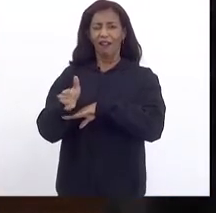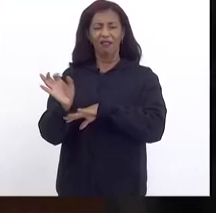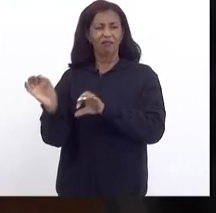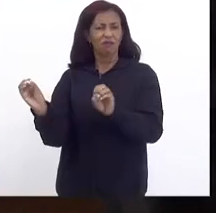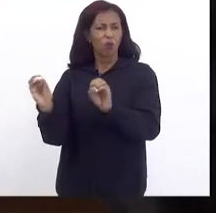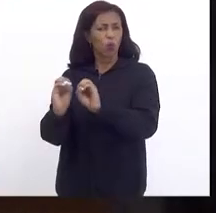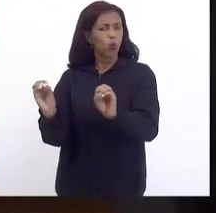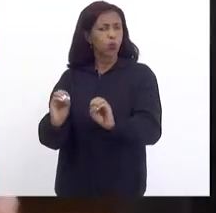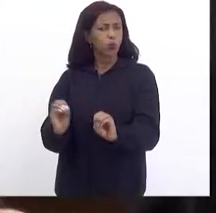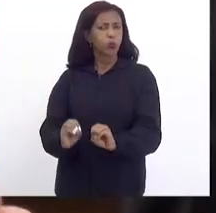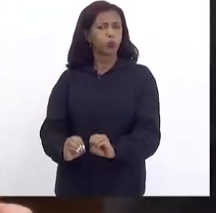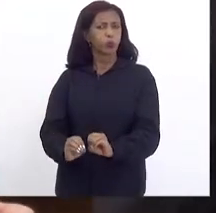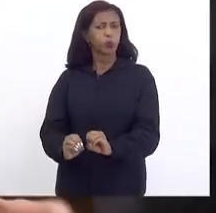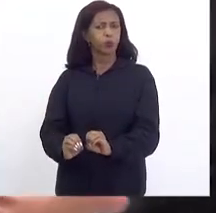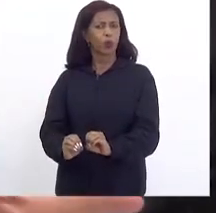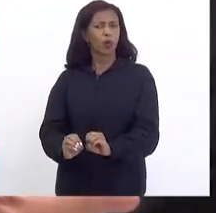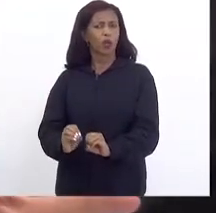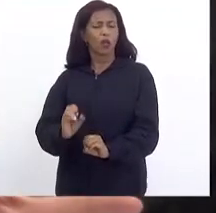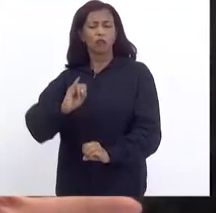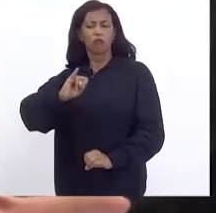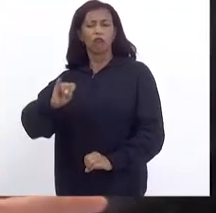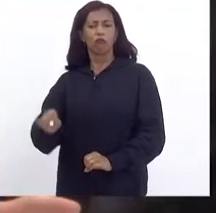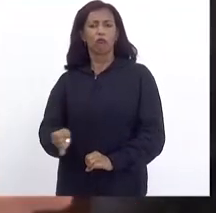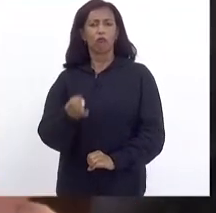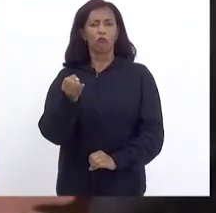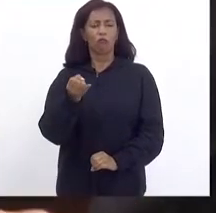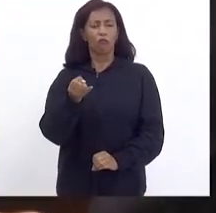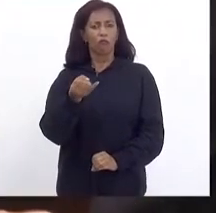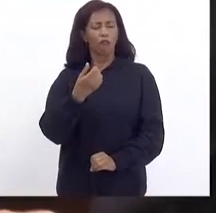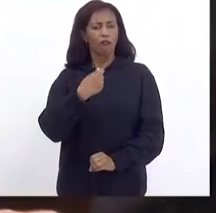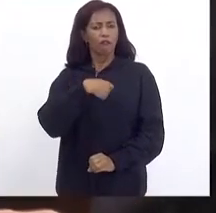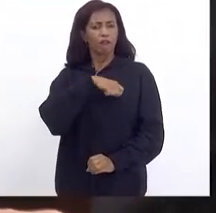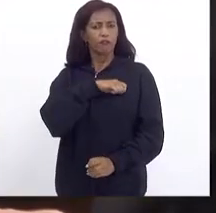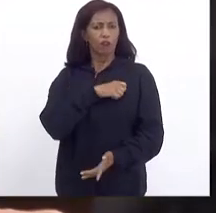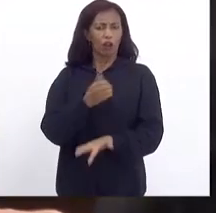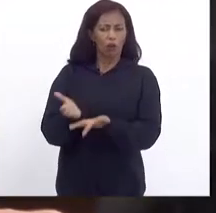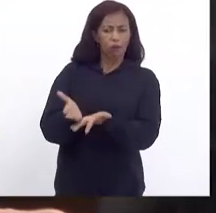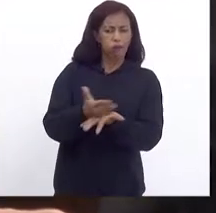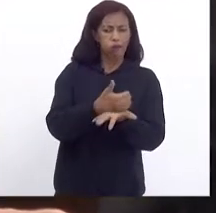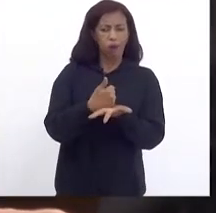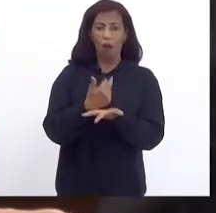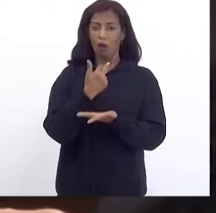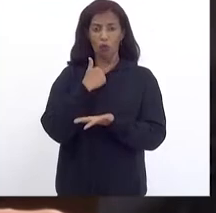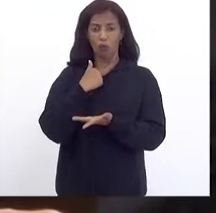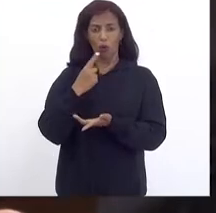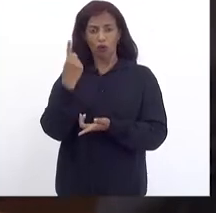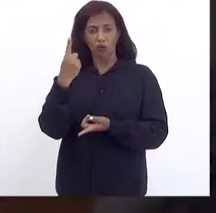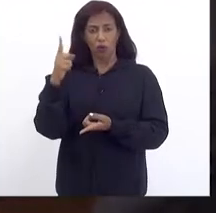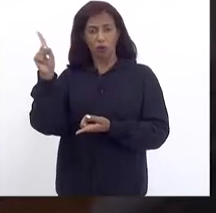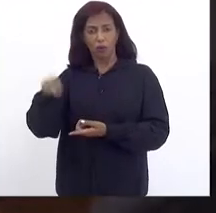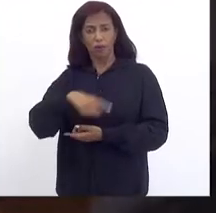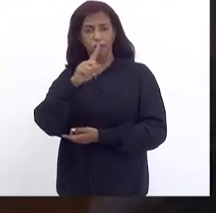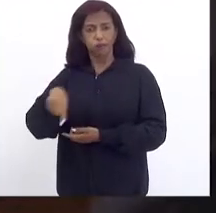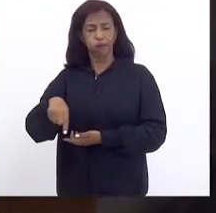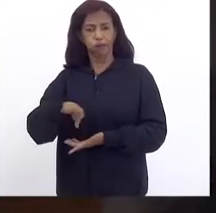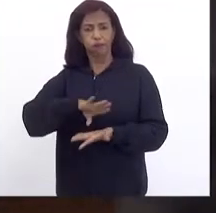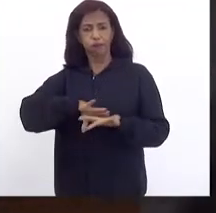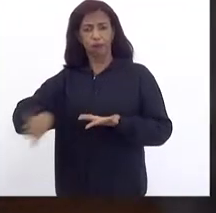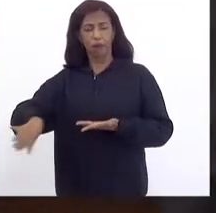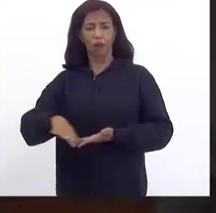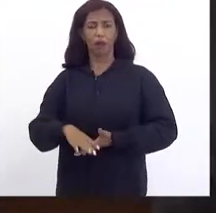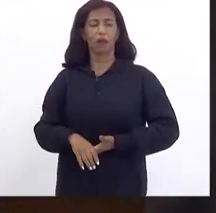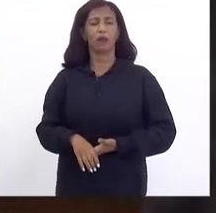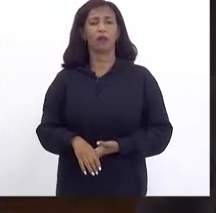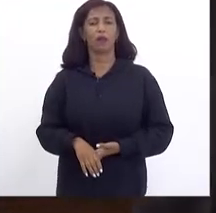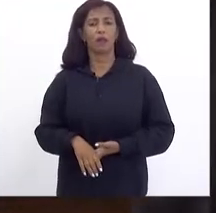tipo De benefício fiscal Então Essa é a primeira Linha de corte E sei que